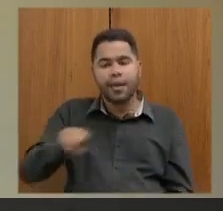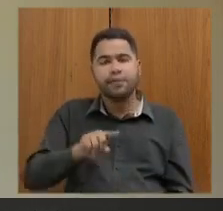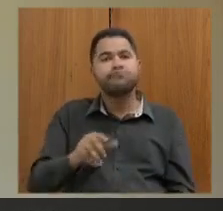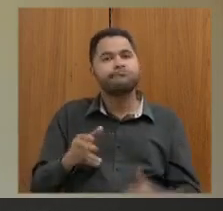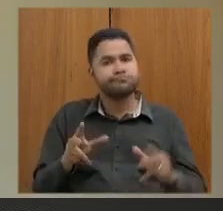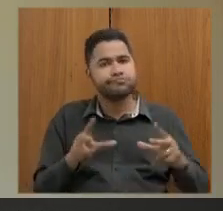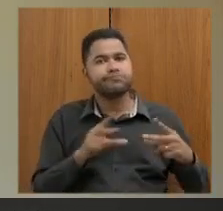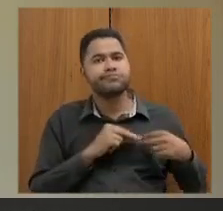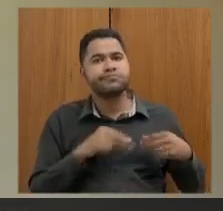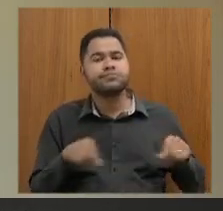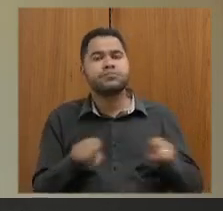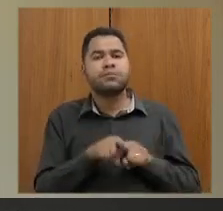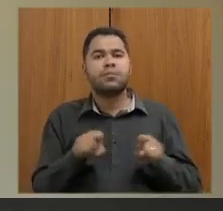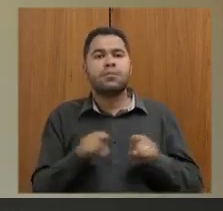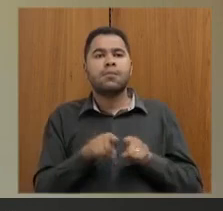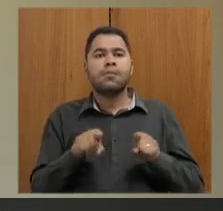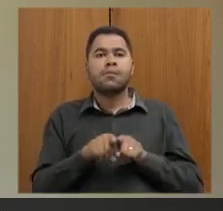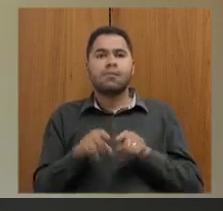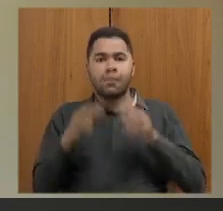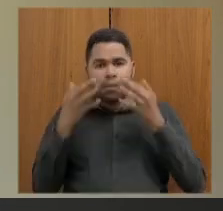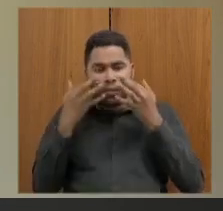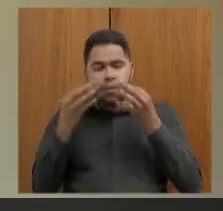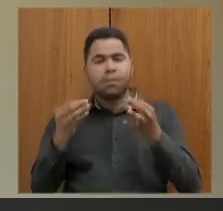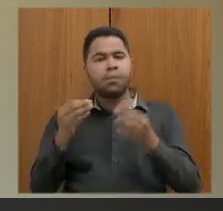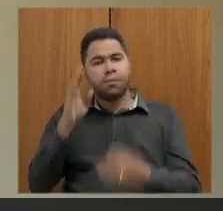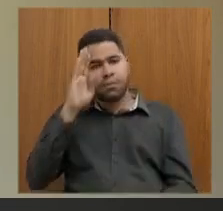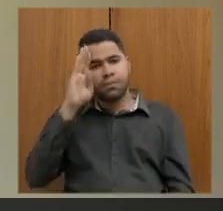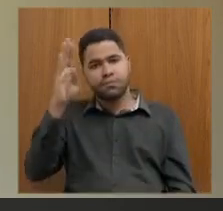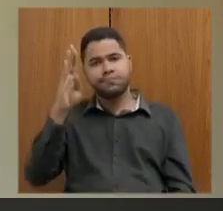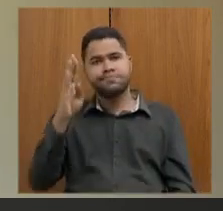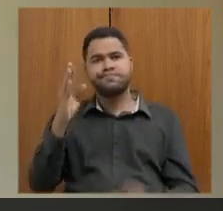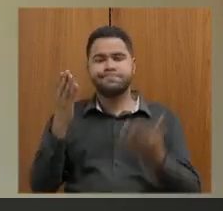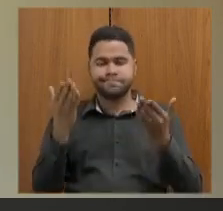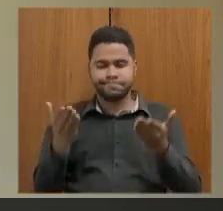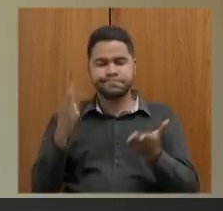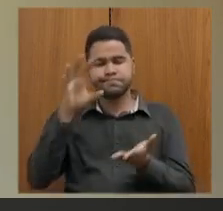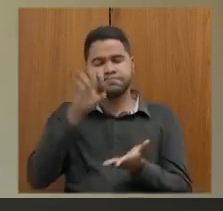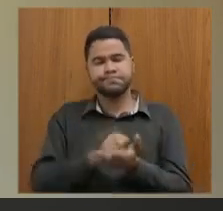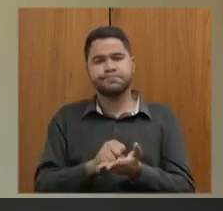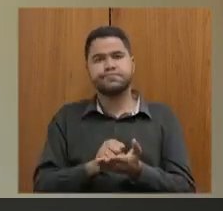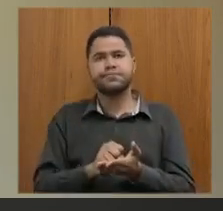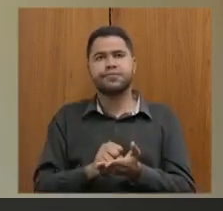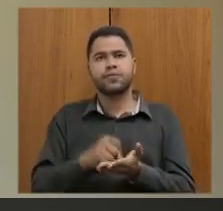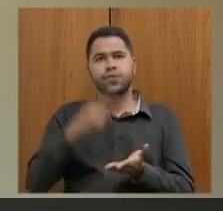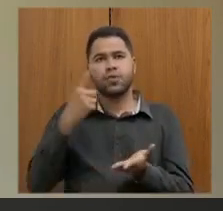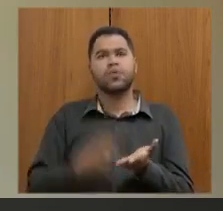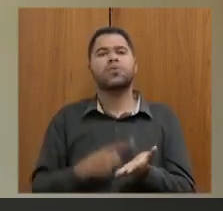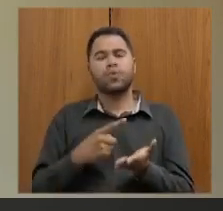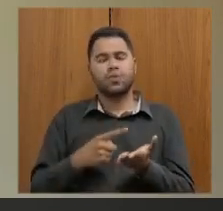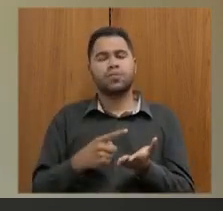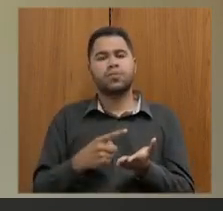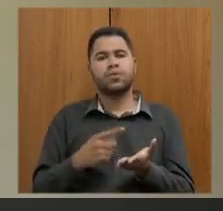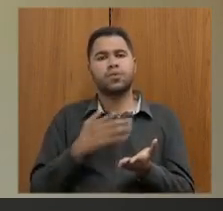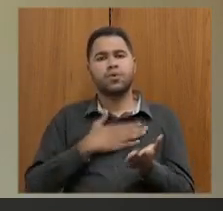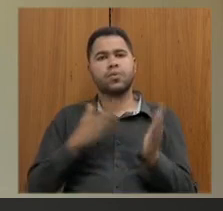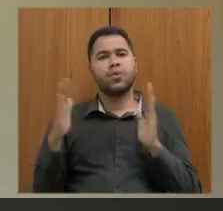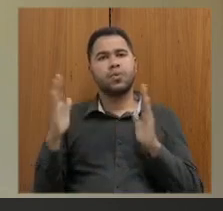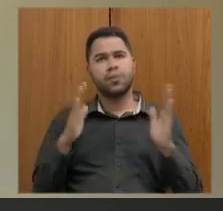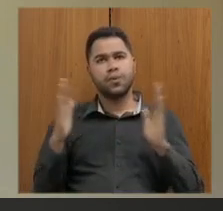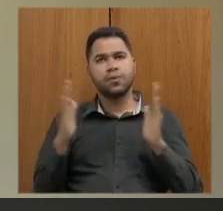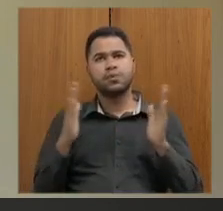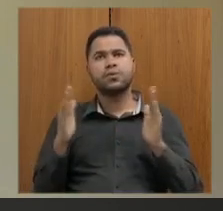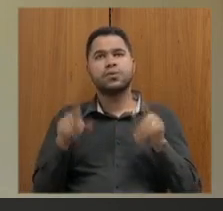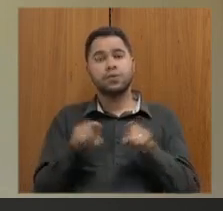que merecem também a maior atenção do nosso estado então fica aqui registrado o compromisso que o meu mandato tem